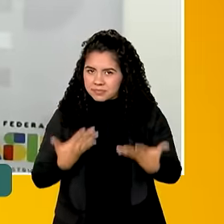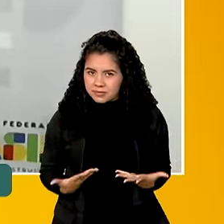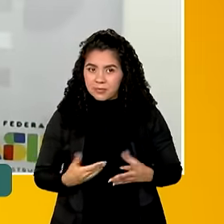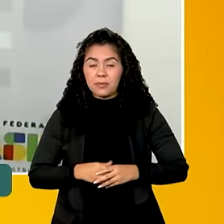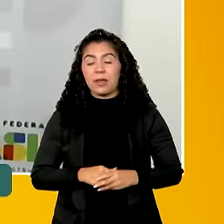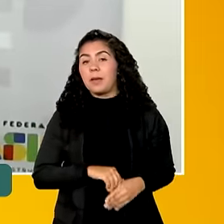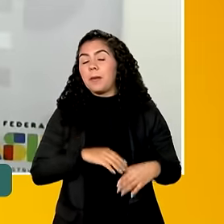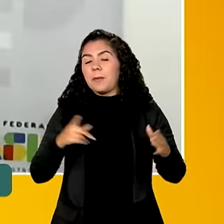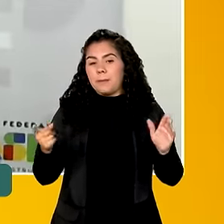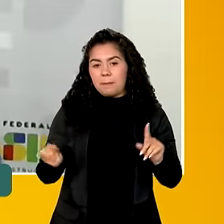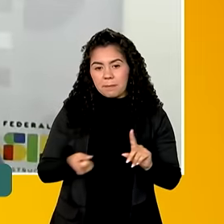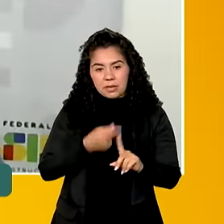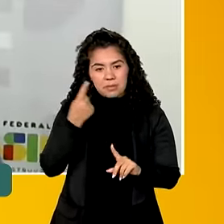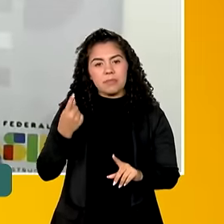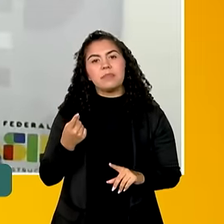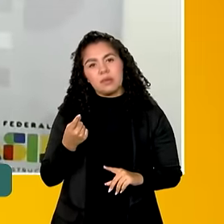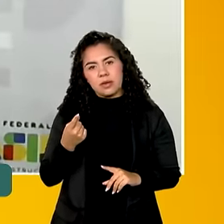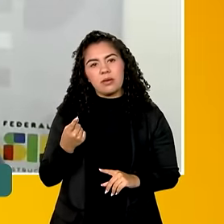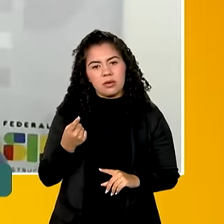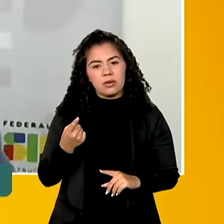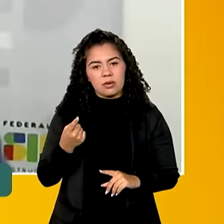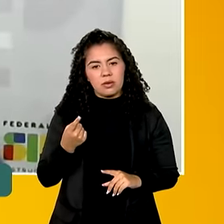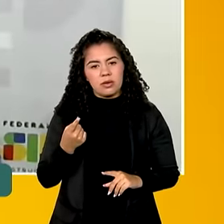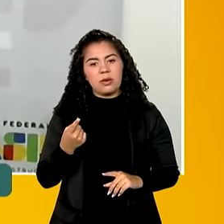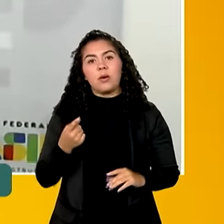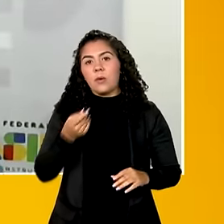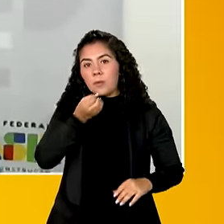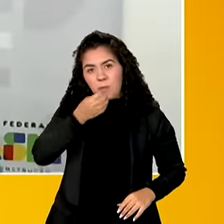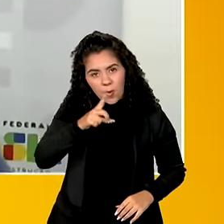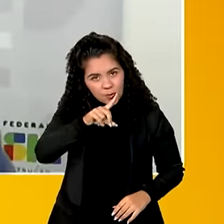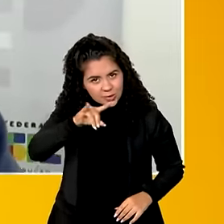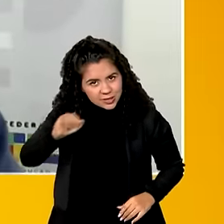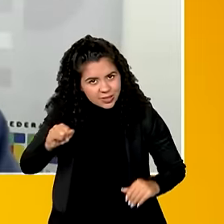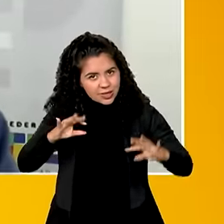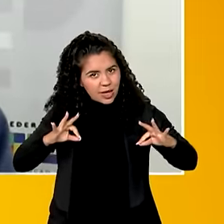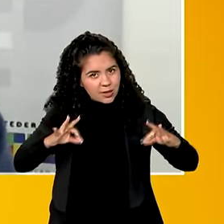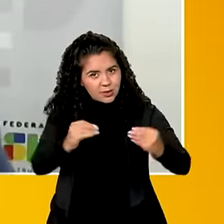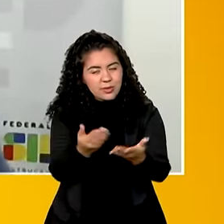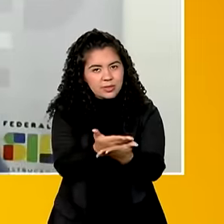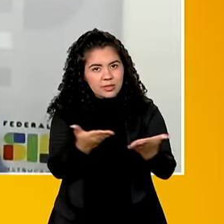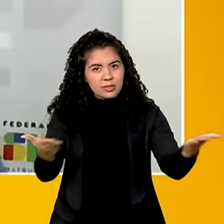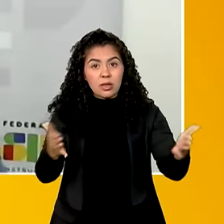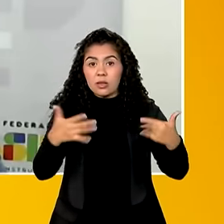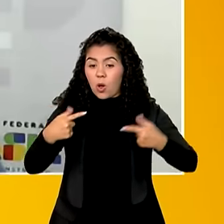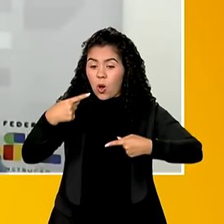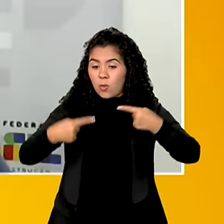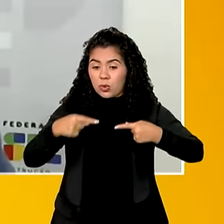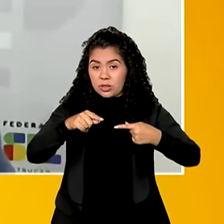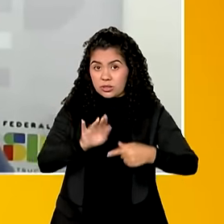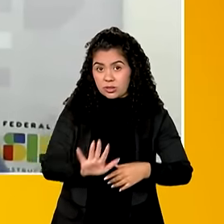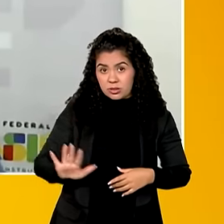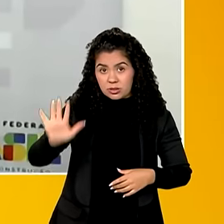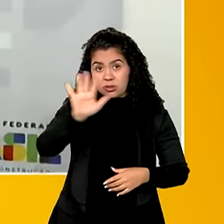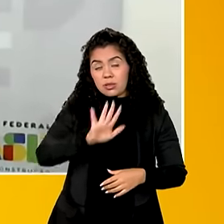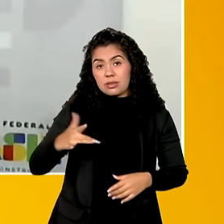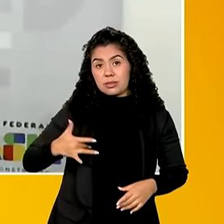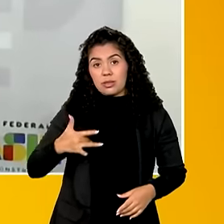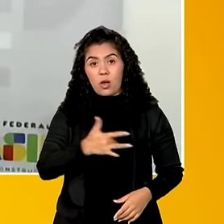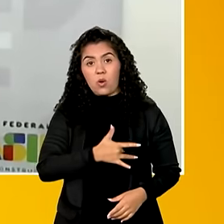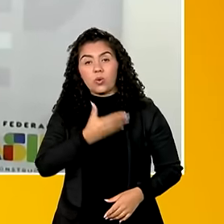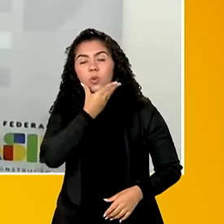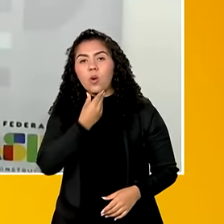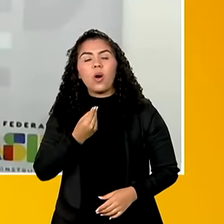Bom, primeiramente, bom dia a todos e todas. E assim, a política de saúde do homem, ela justamente